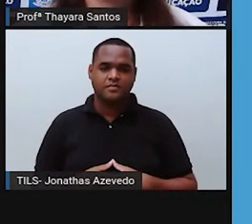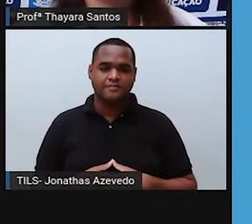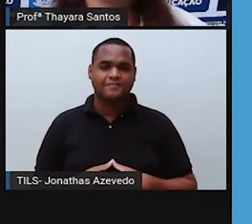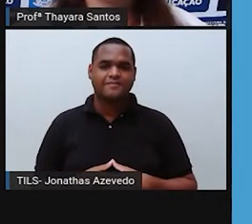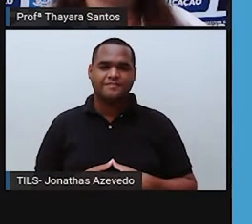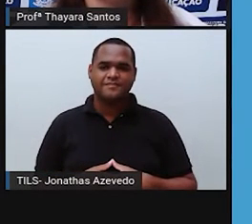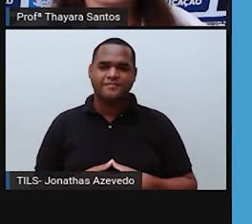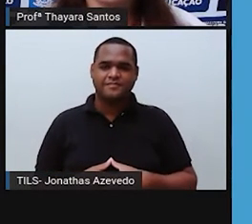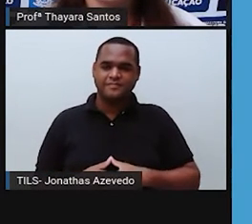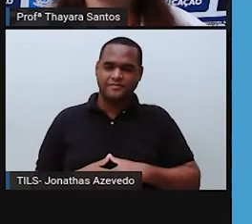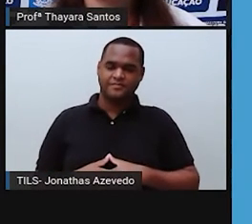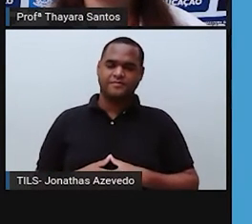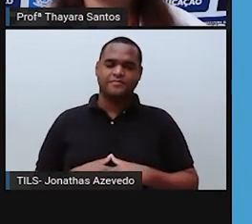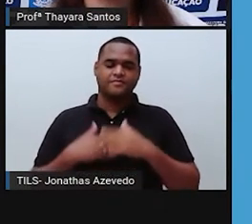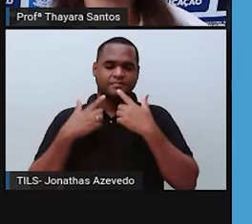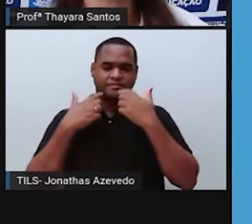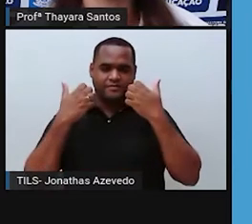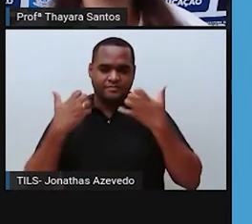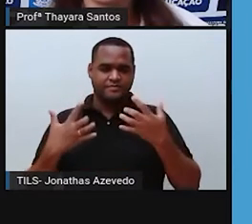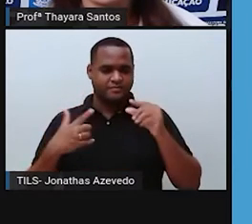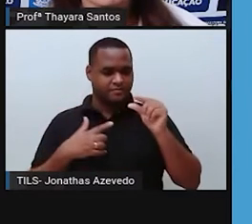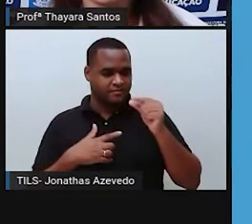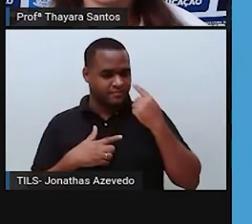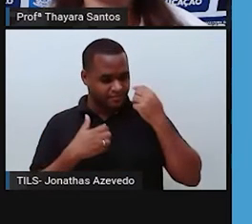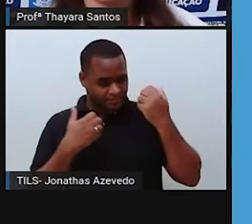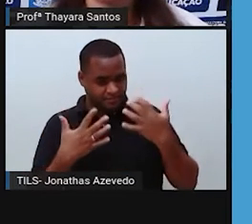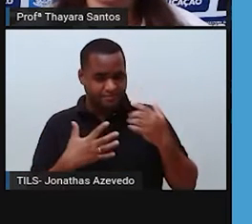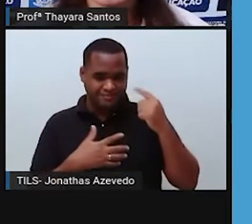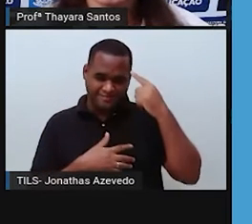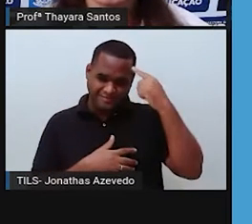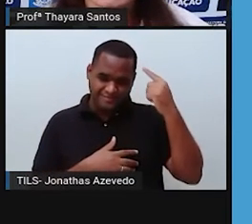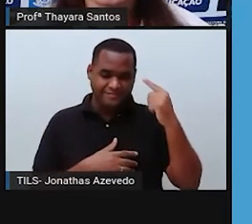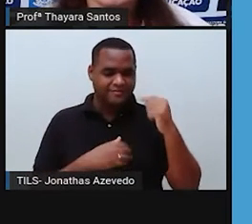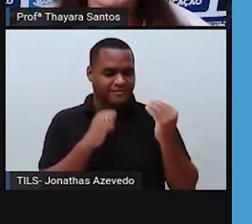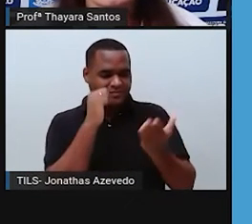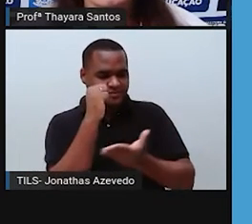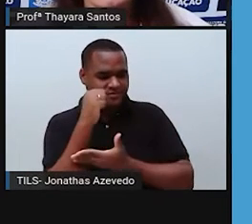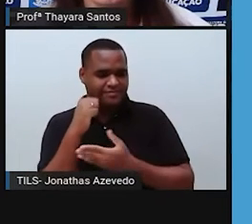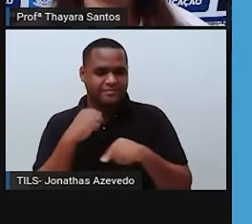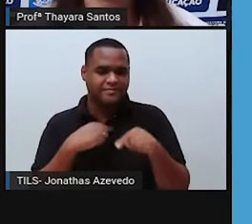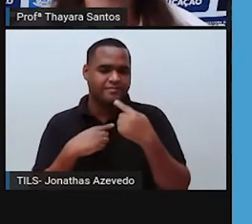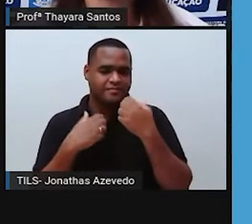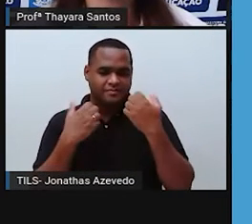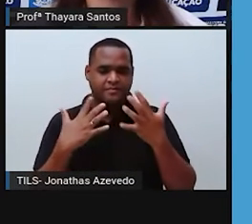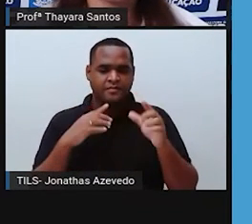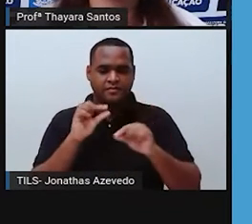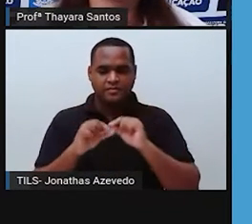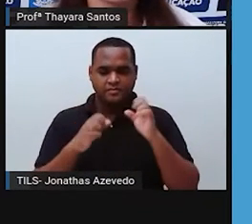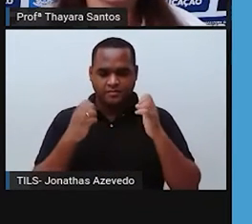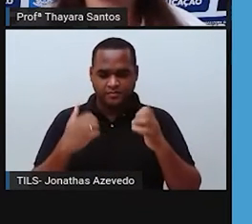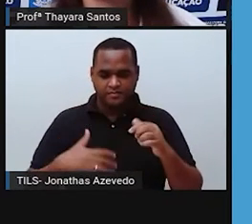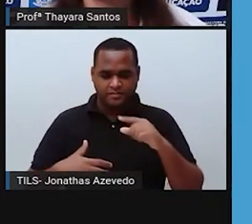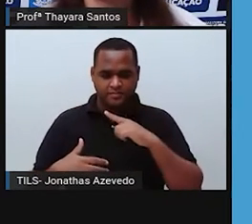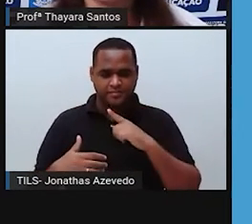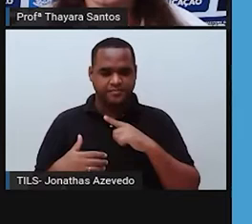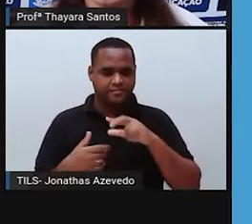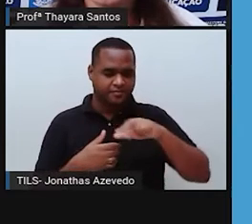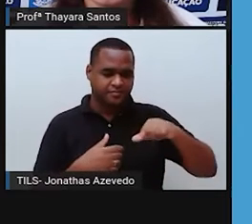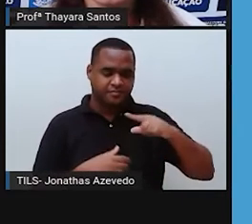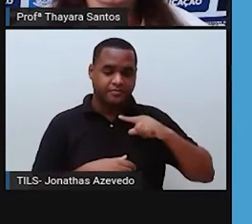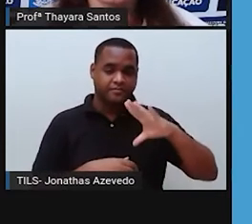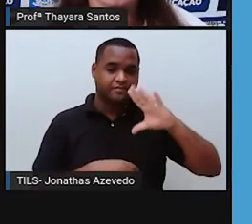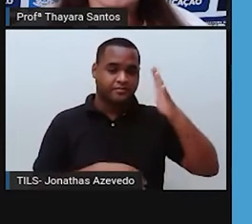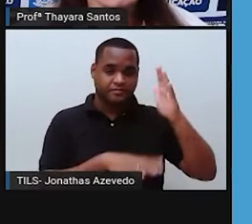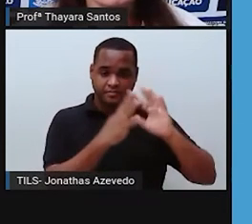Agora vamos falar um pouquinho mais sobre essa questão de desmatamento. Já que a gente já viu aqui algumas das causas de ameaça a esse